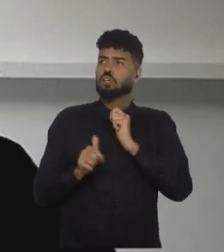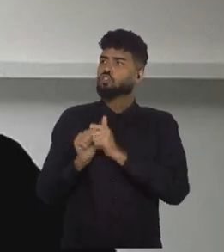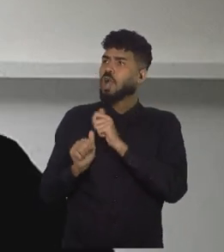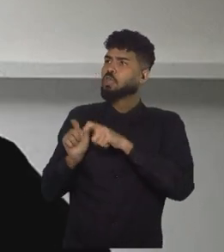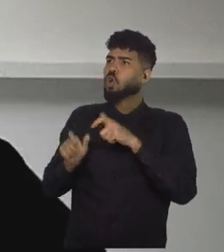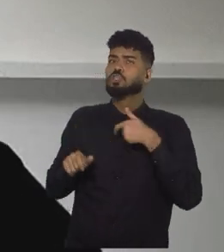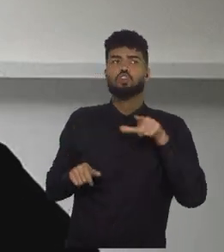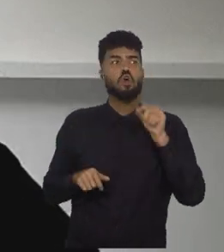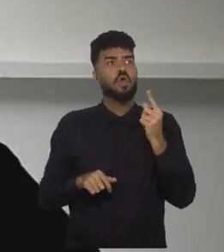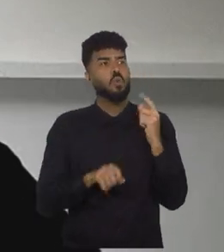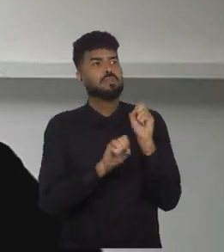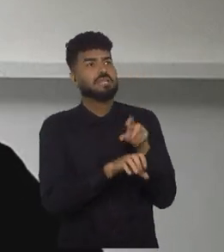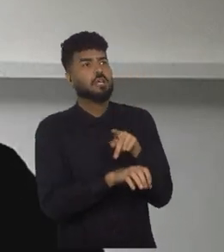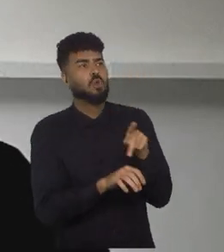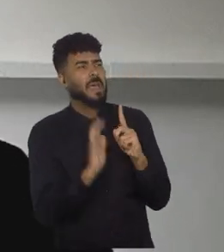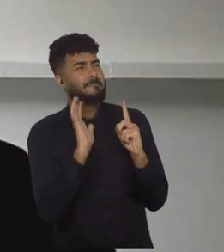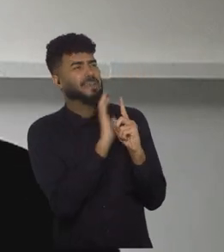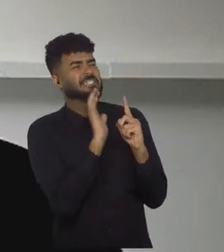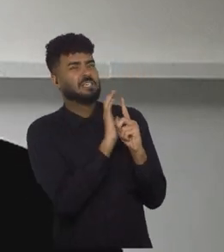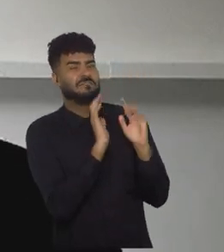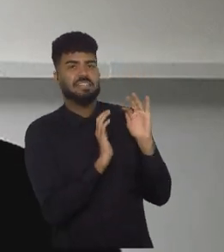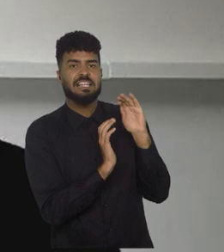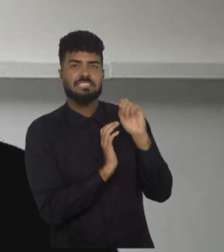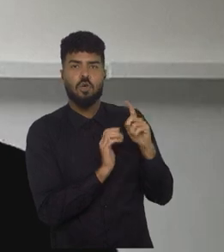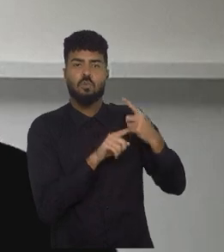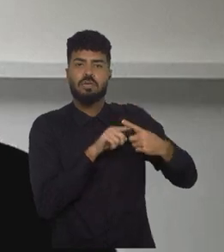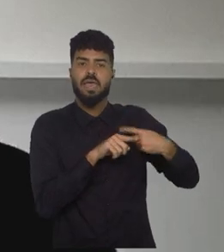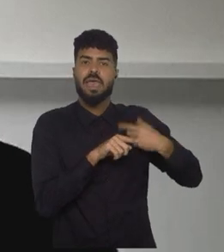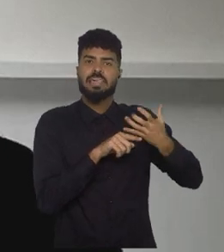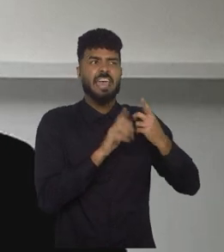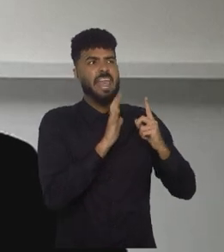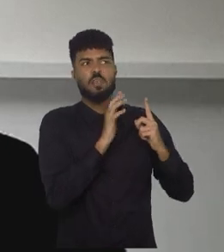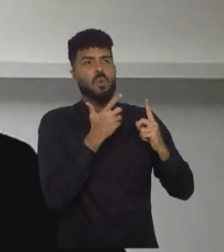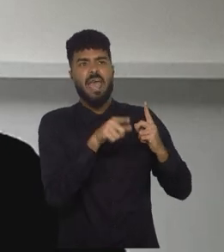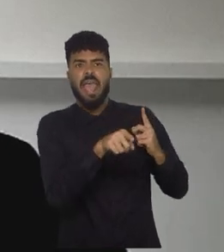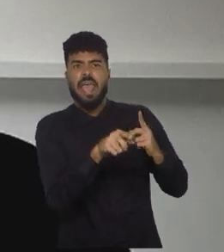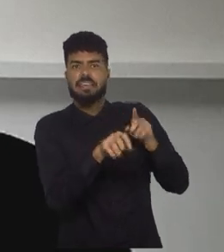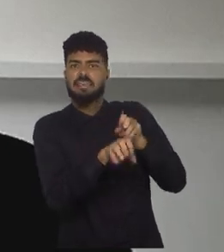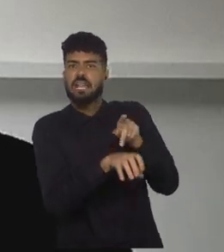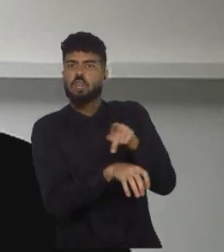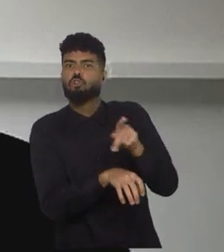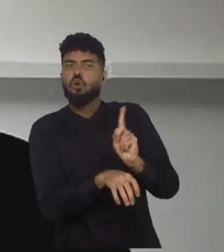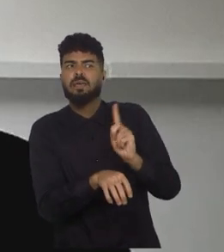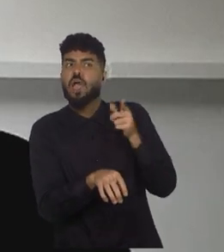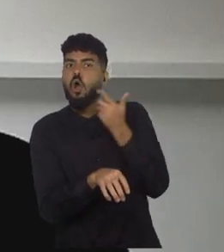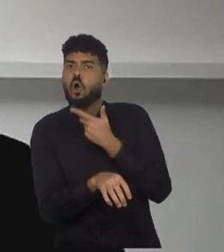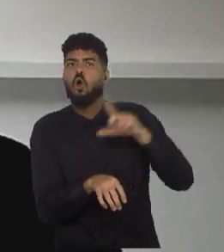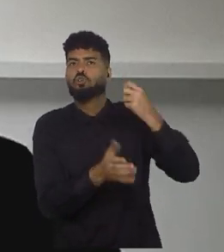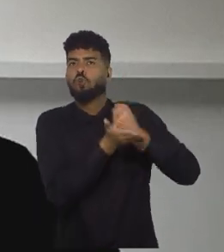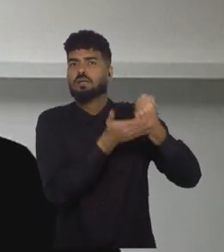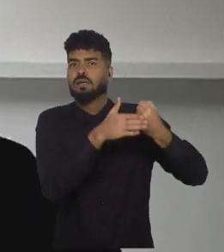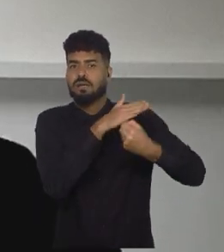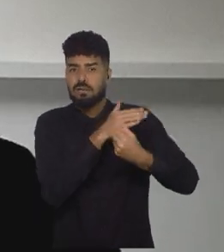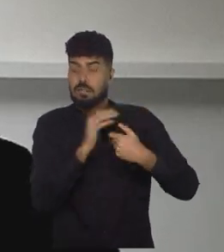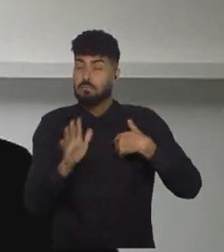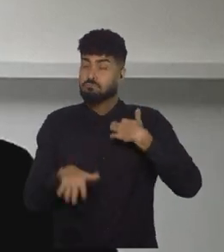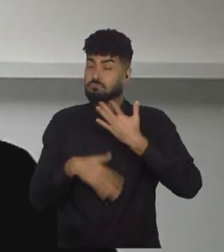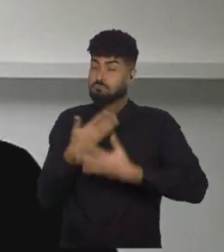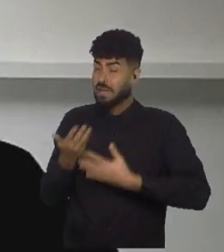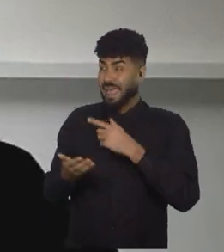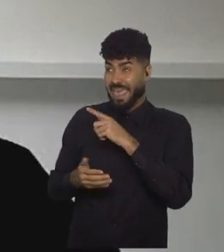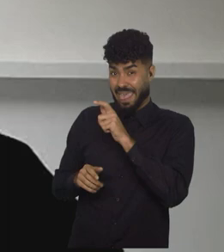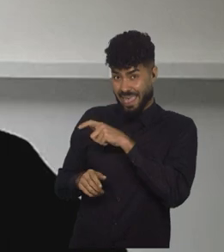quisessem pressionar a federação de qualquer maneira. E elas, desde então, não foram mais